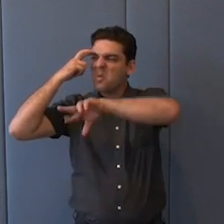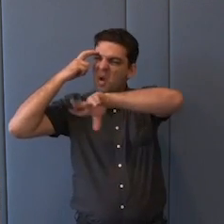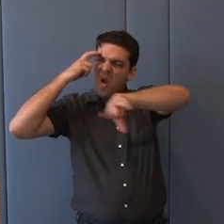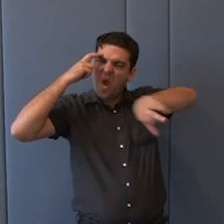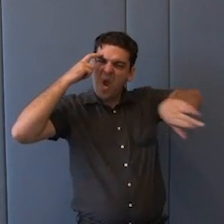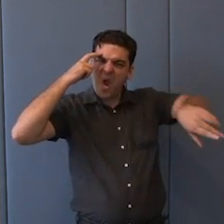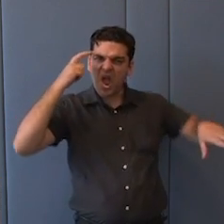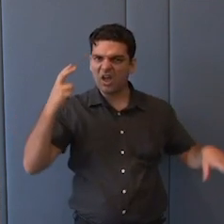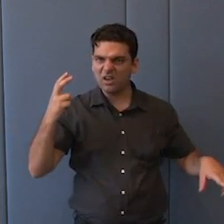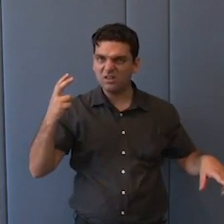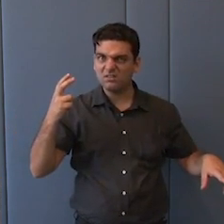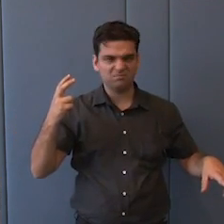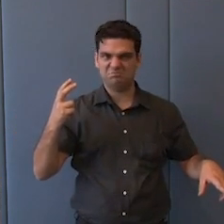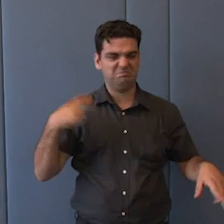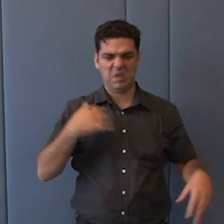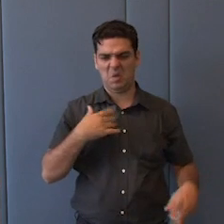totalmente de jargão